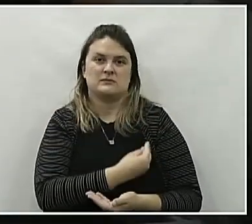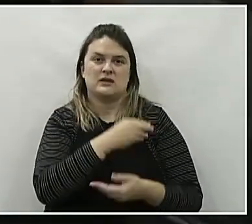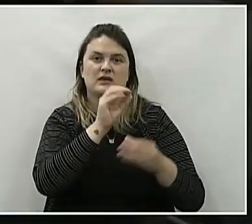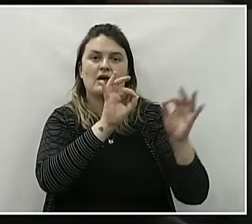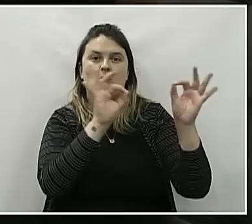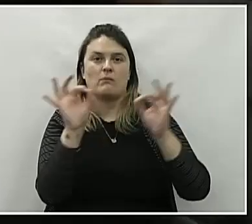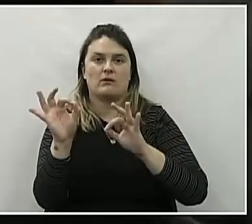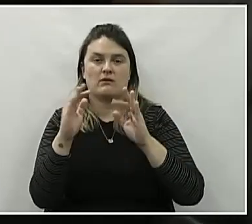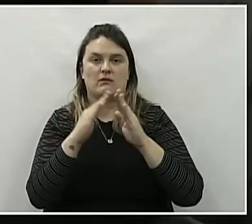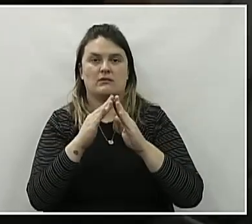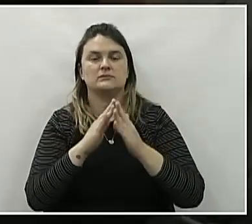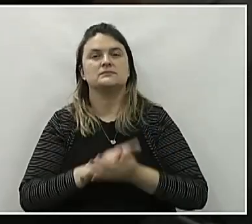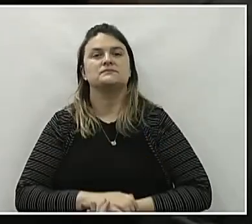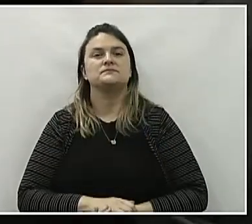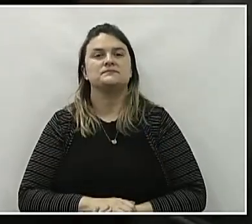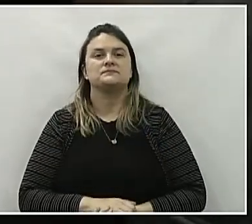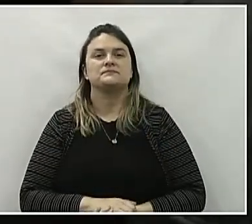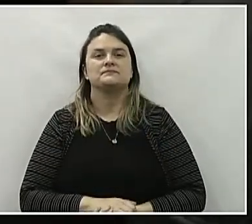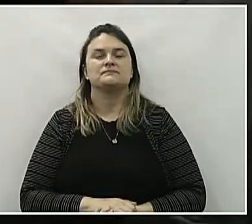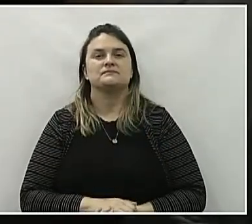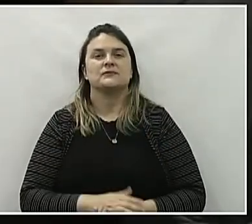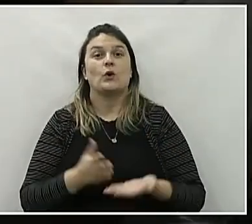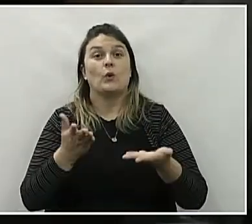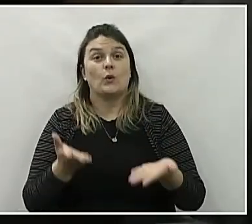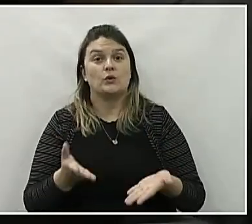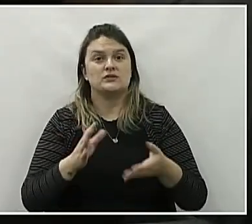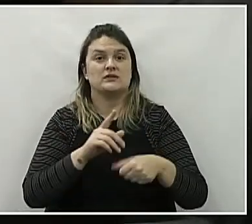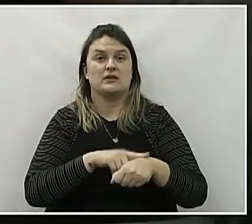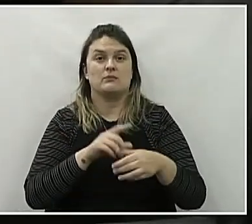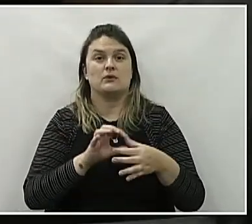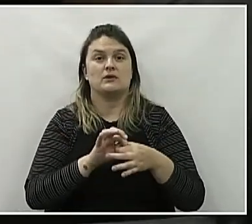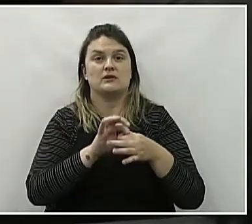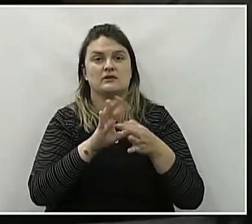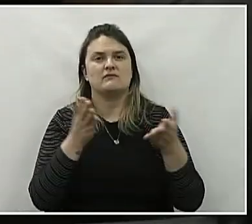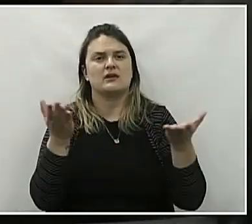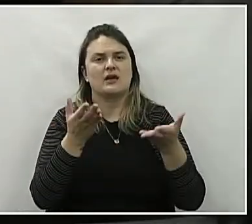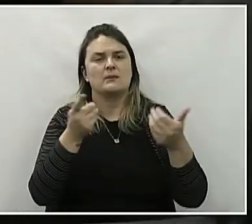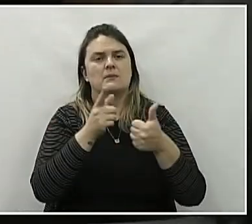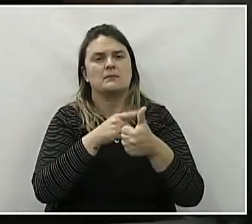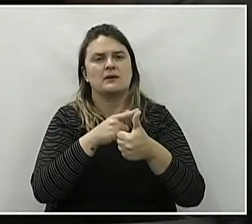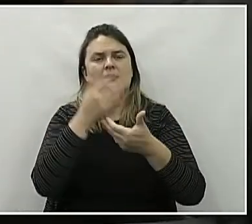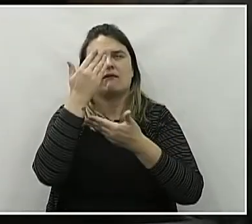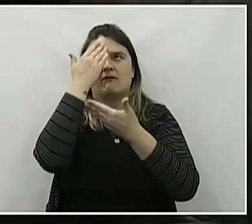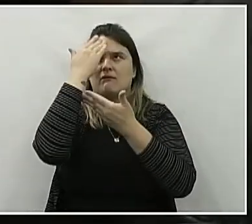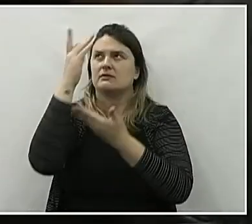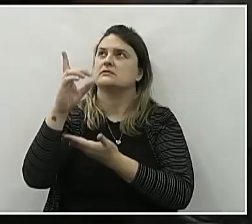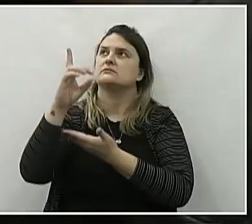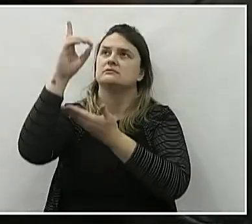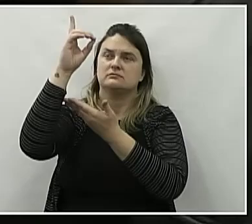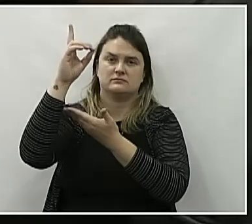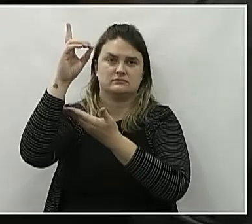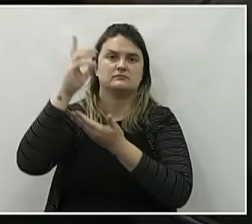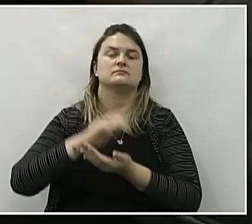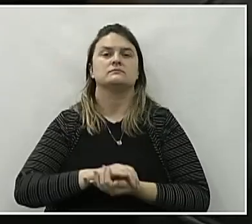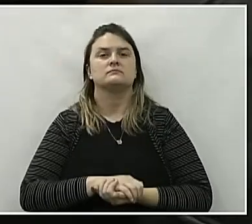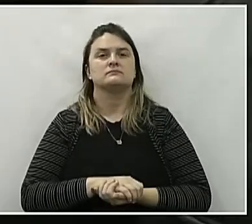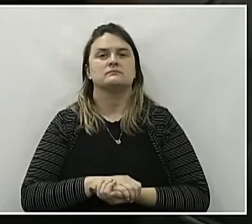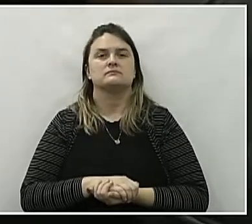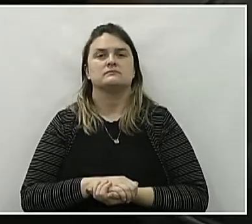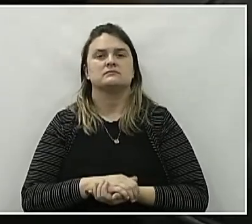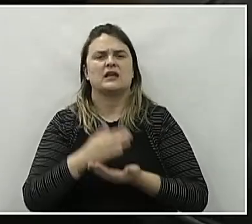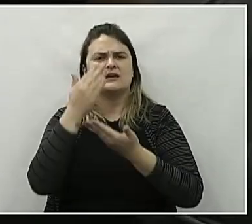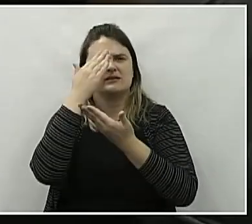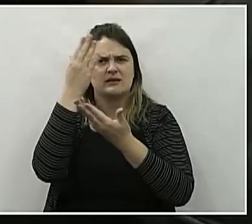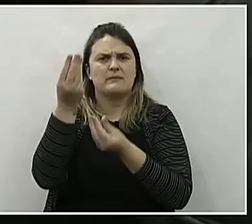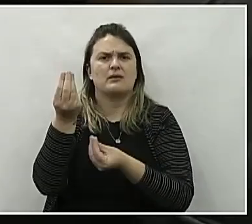acompanha de casa. Faço uso aqui da palavra livre para, primeiramente, agradecer a Deus. Agradecer